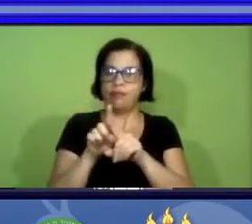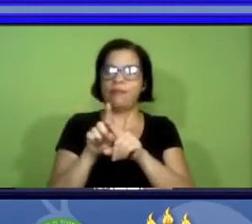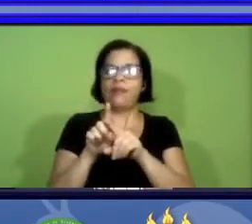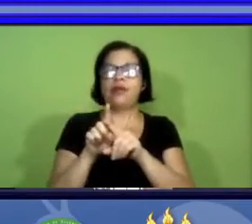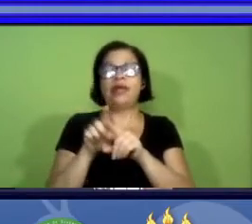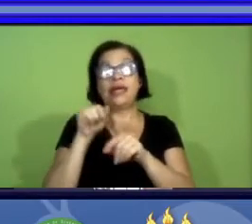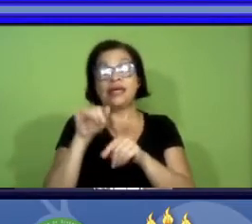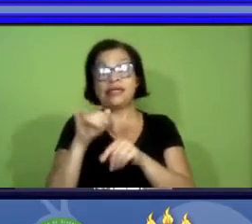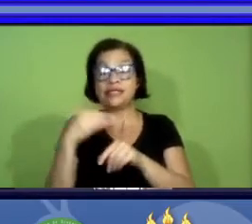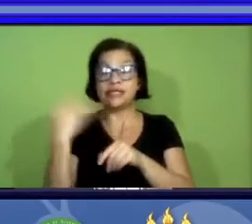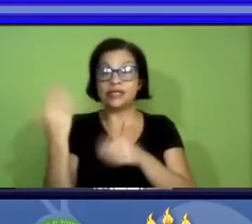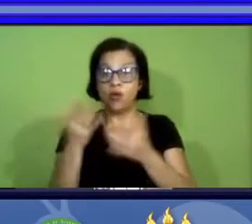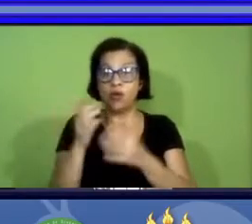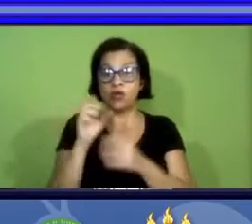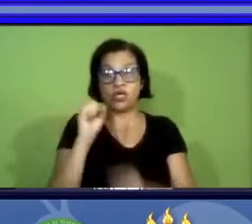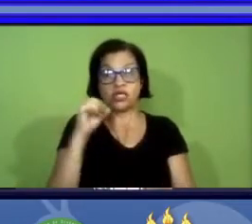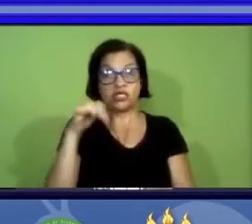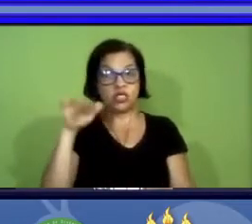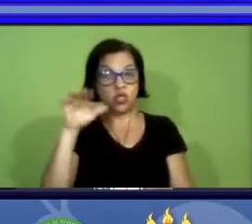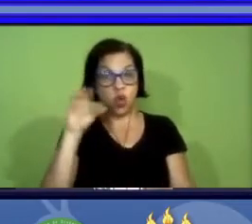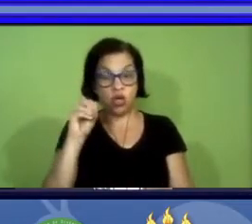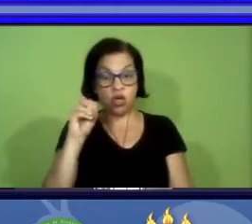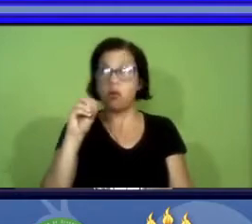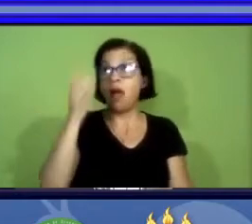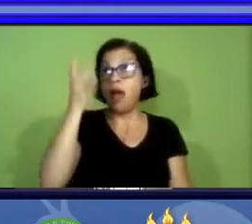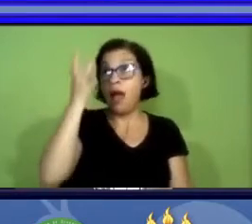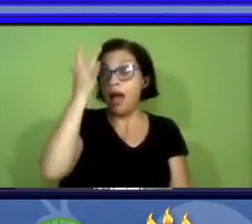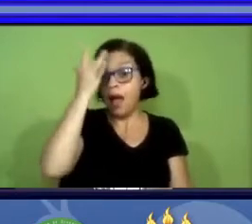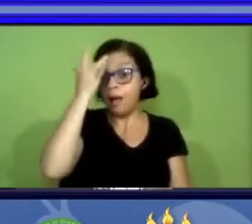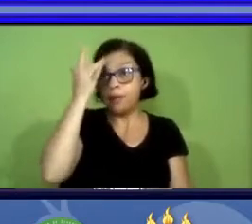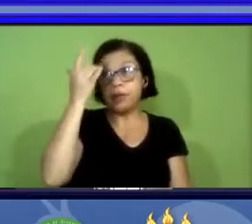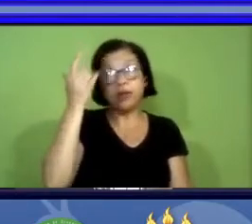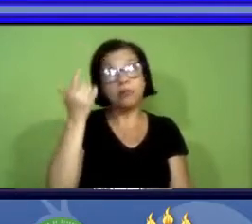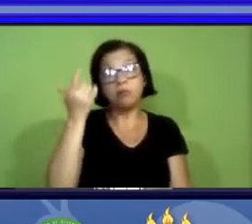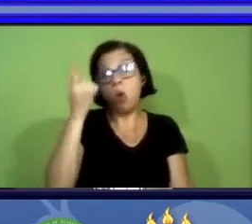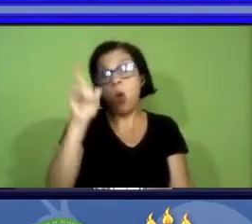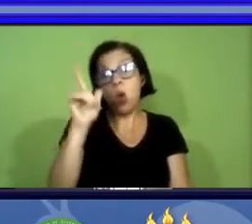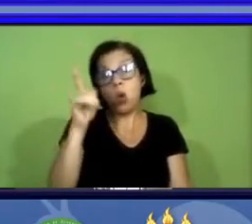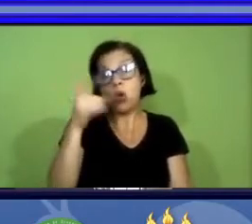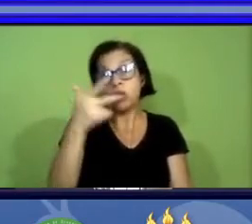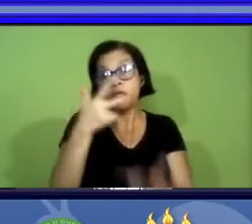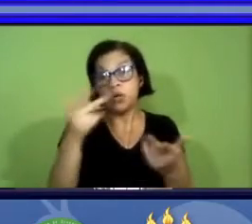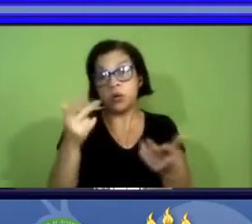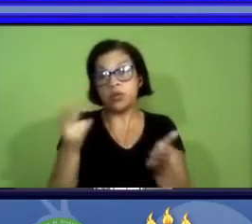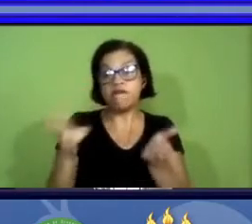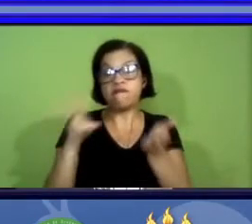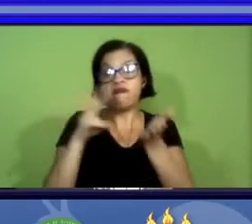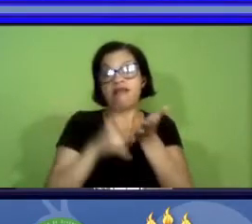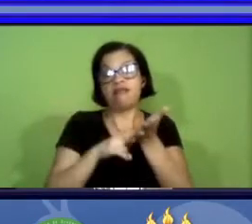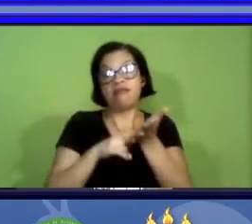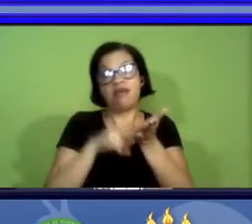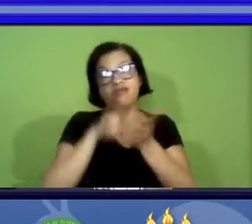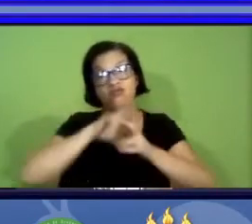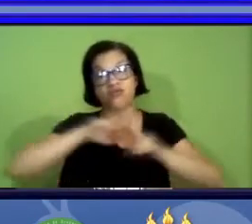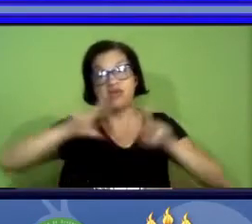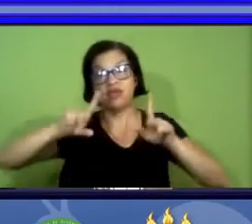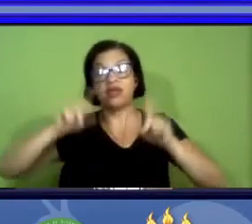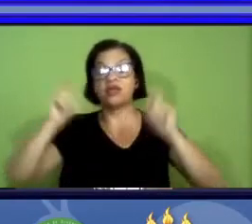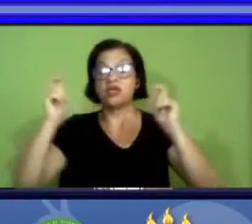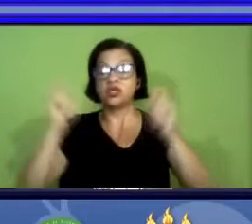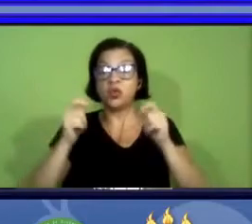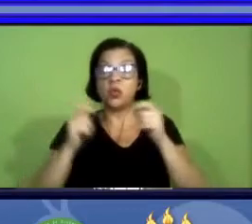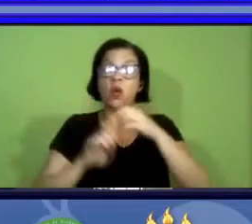hoje é um sinônimo amanhã ele pode não ser mais ele pode ser revalidado e pode ser uma